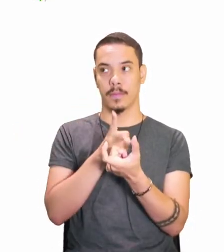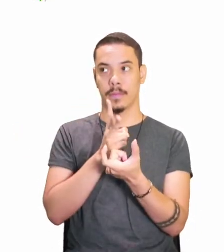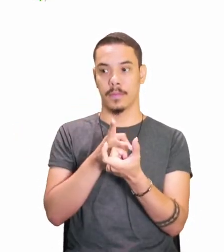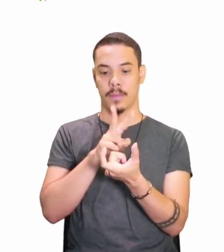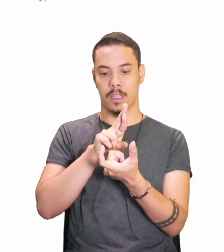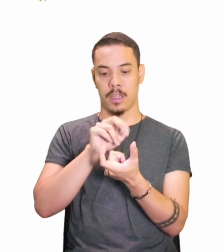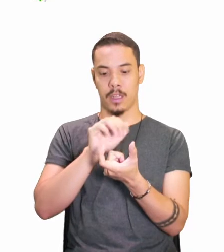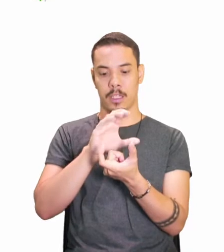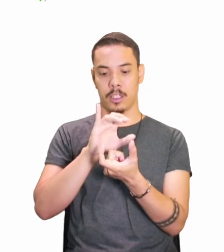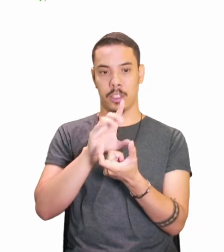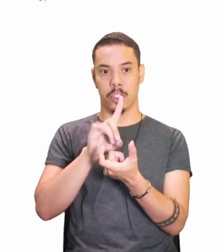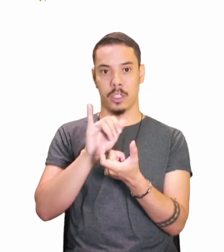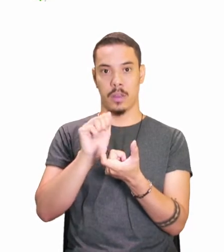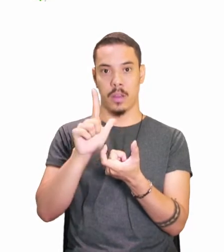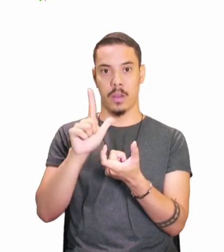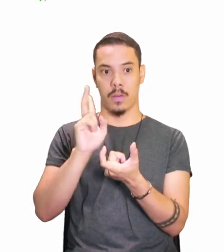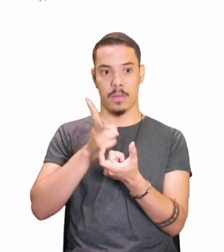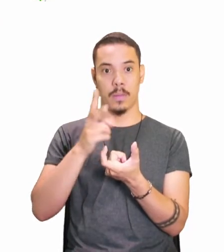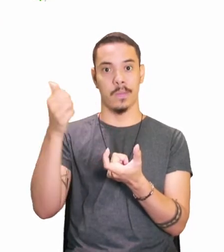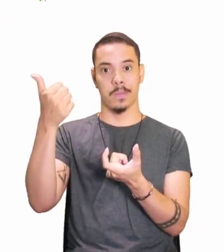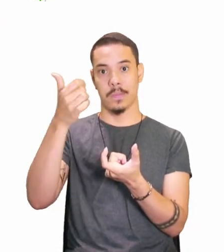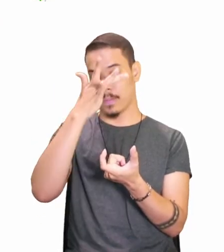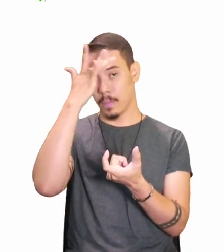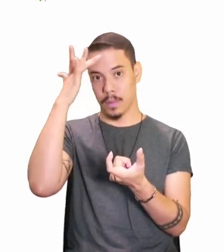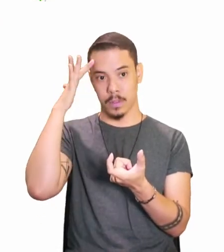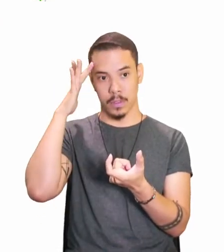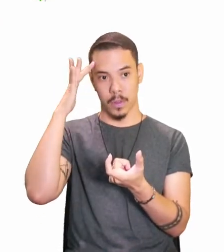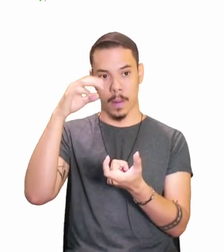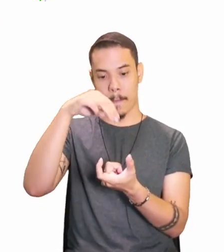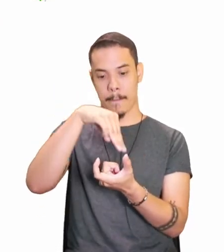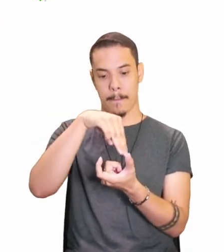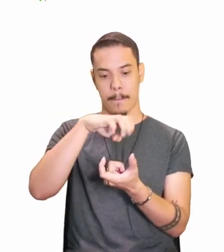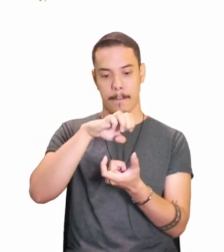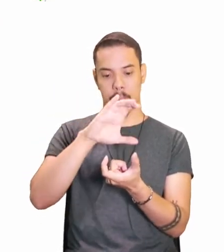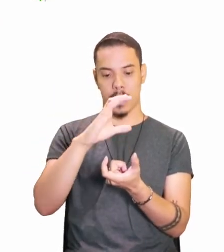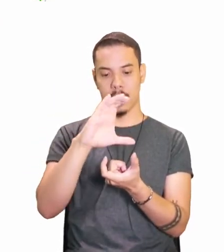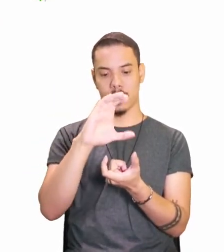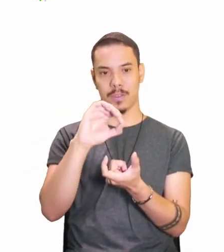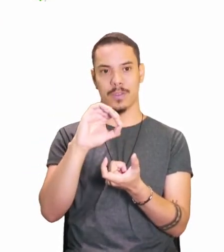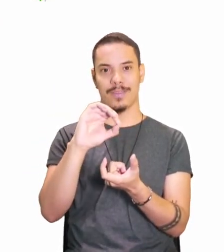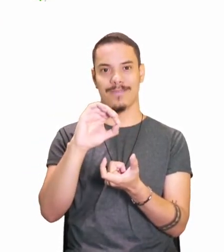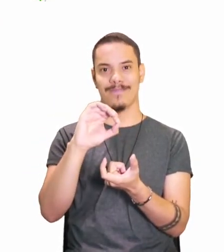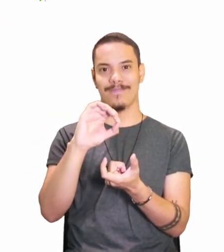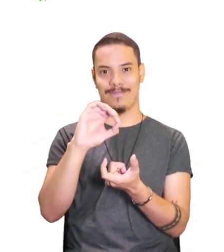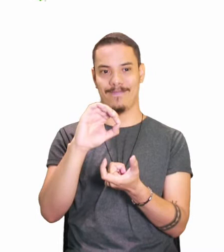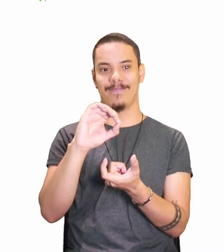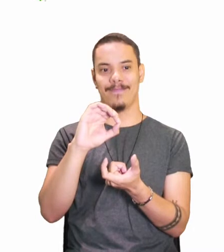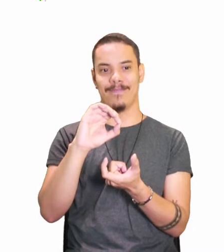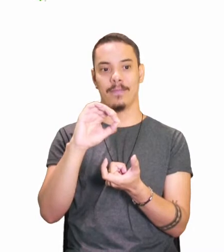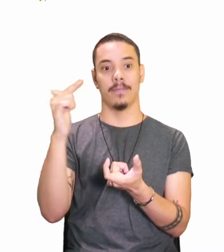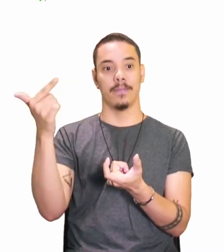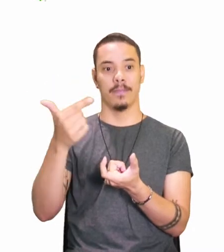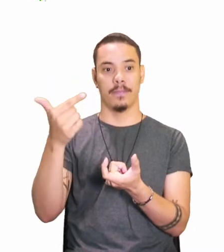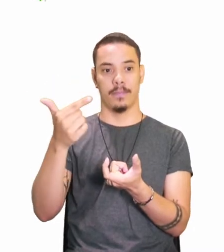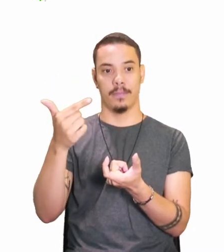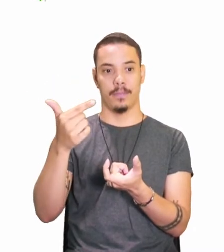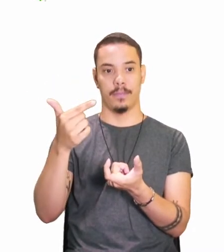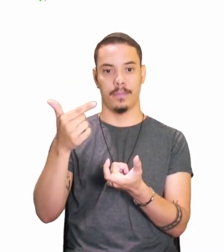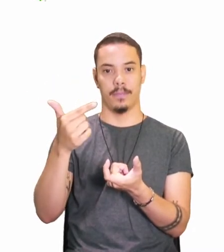Ó, na primeira pessoa, eu meço. Na segunda,